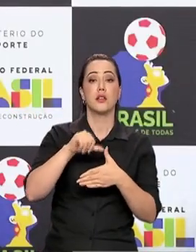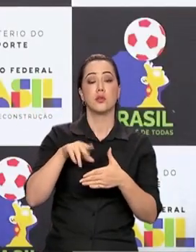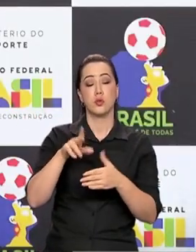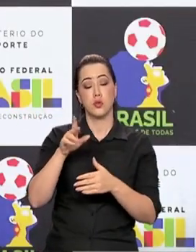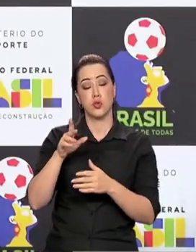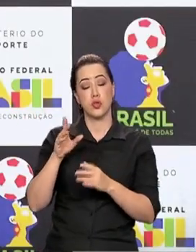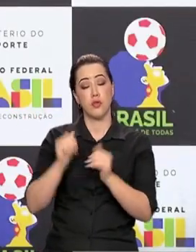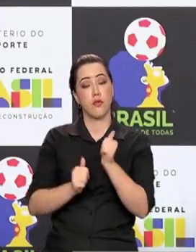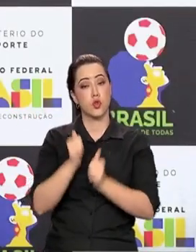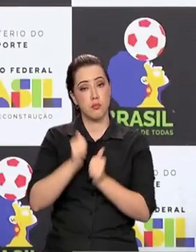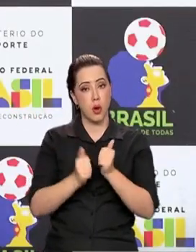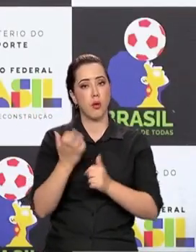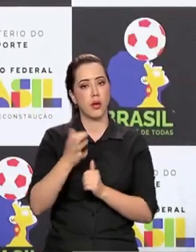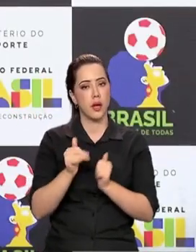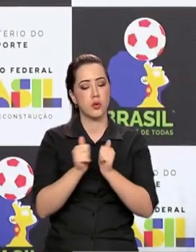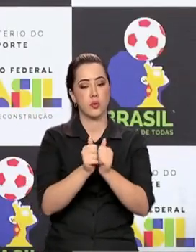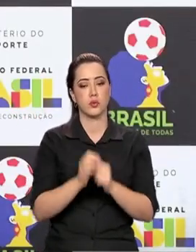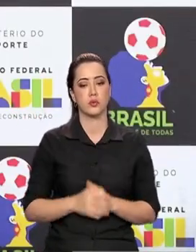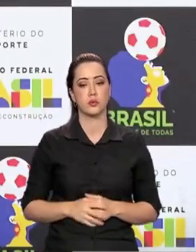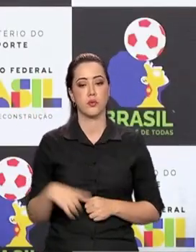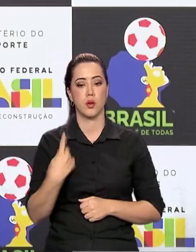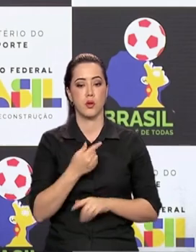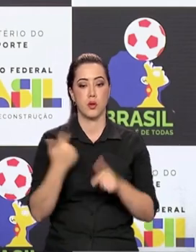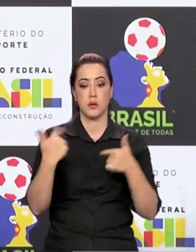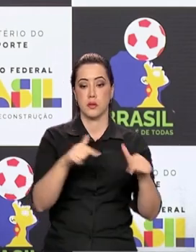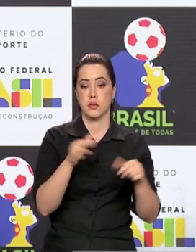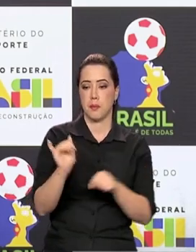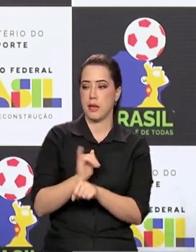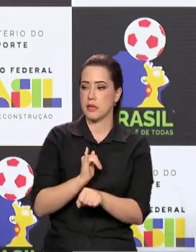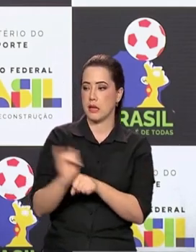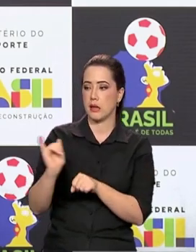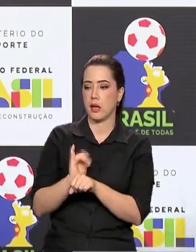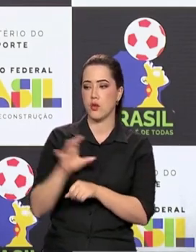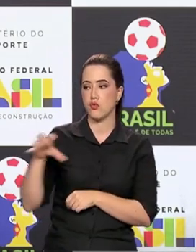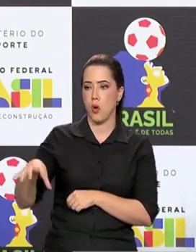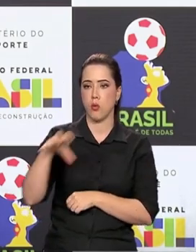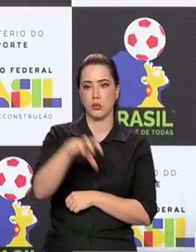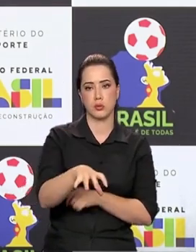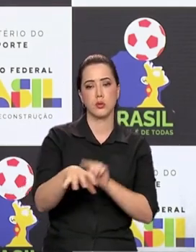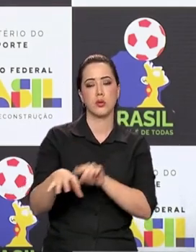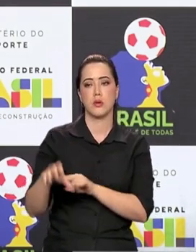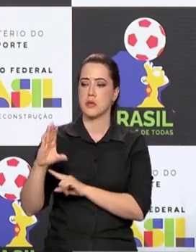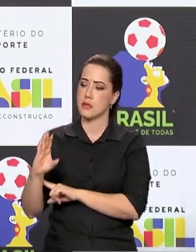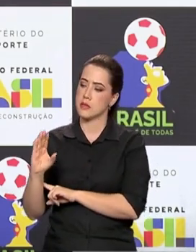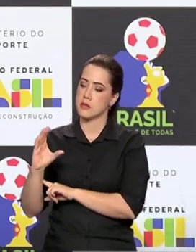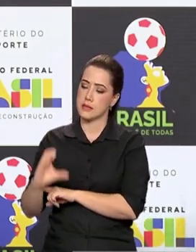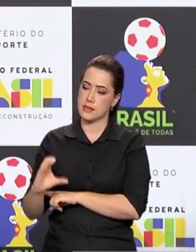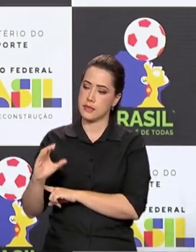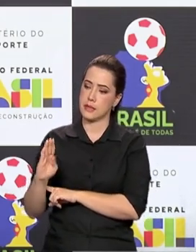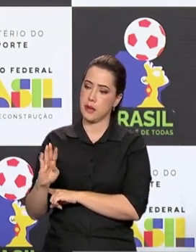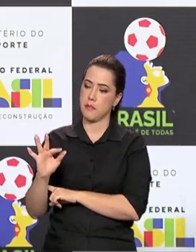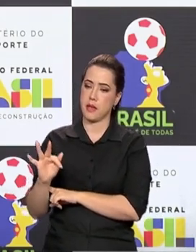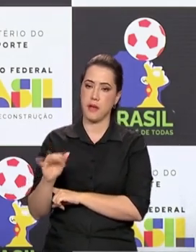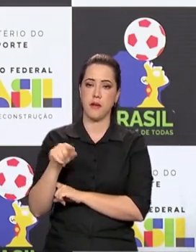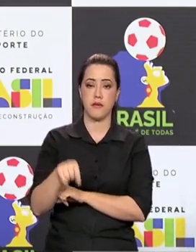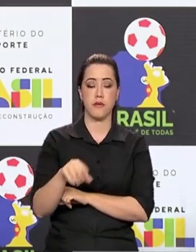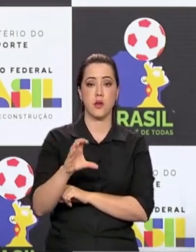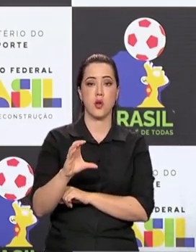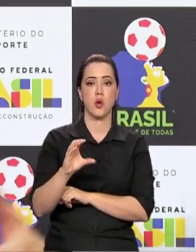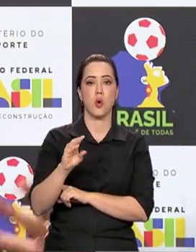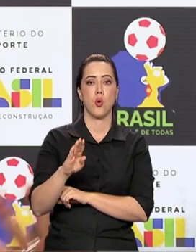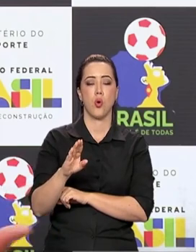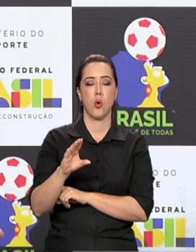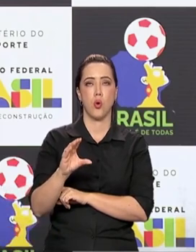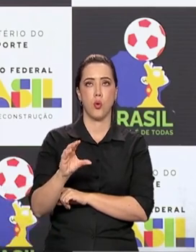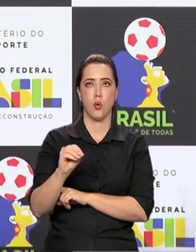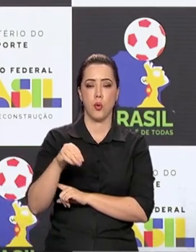CBF e junto com a Comebol é mais estratégico e unido. Então